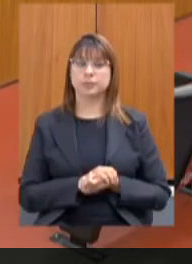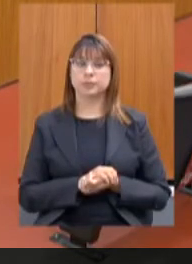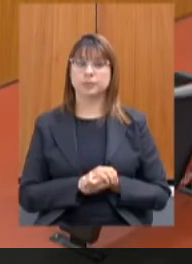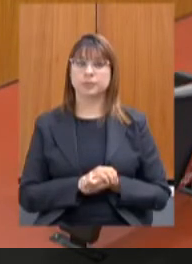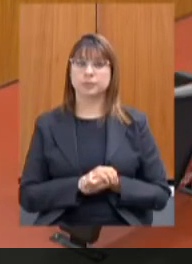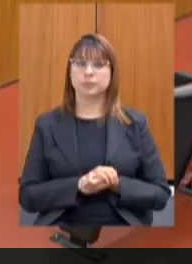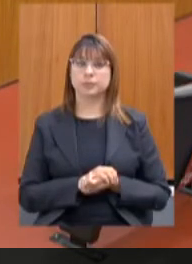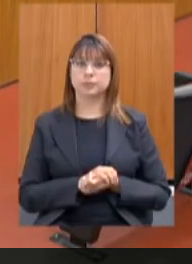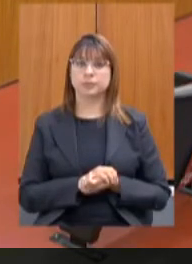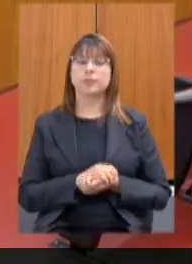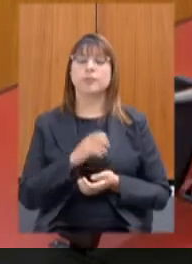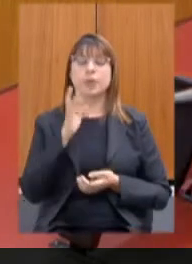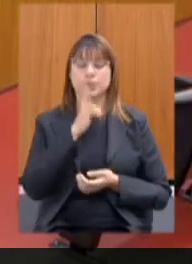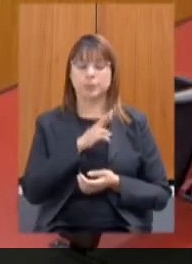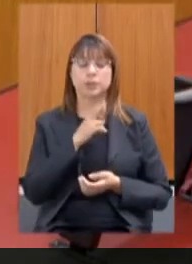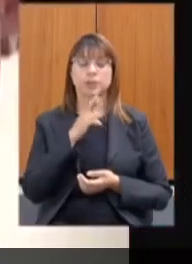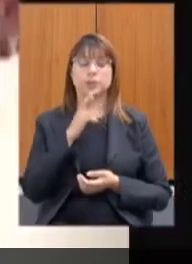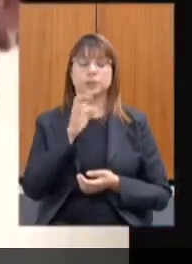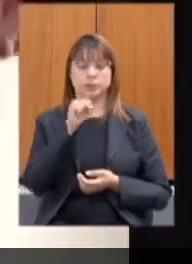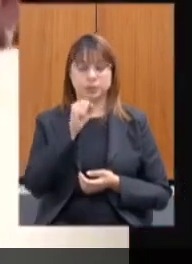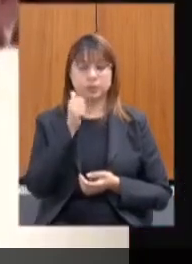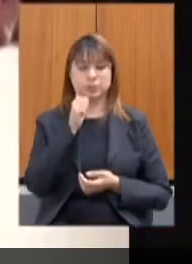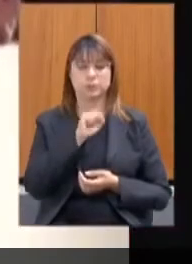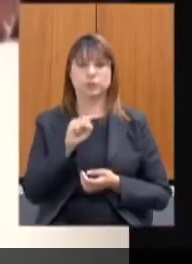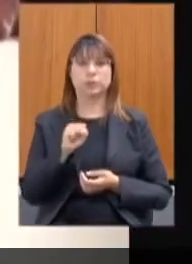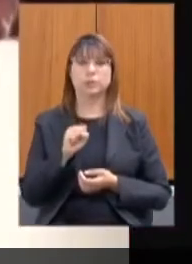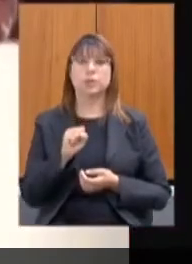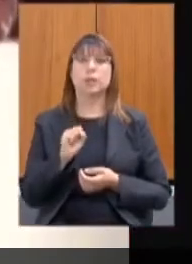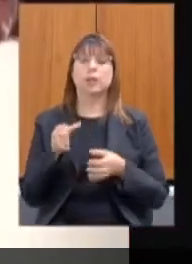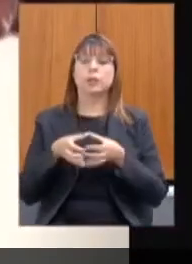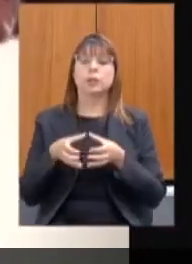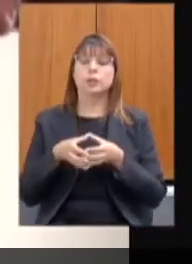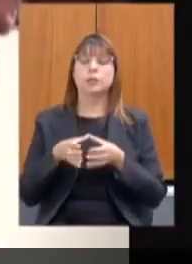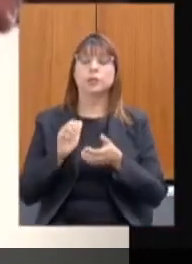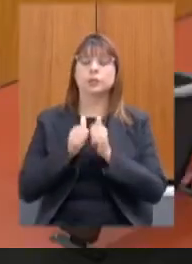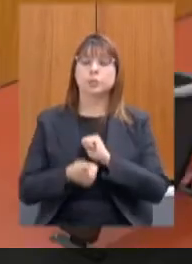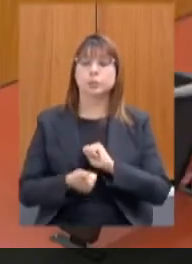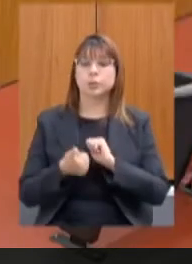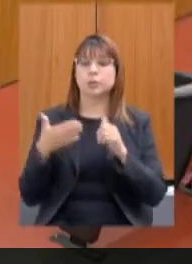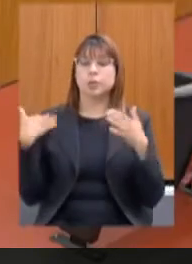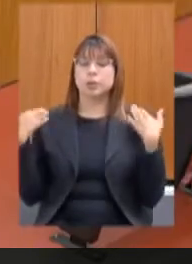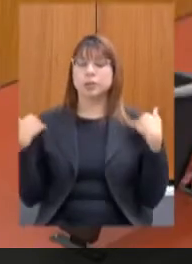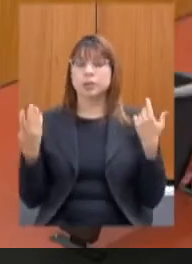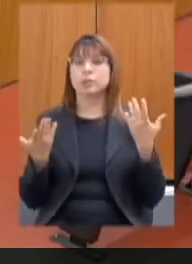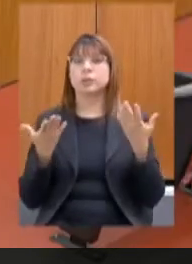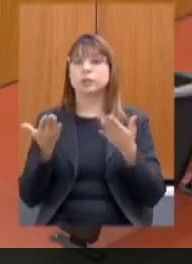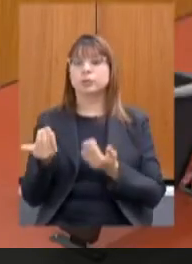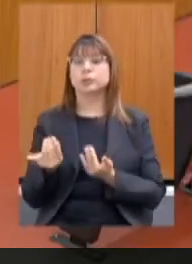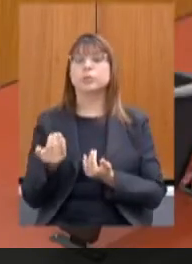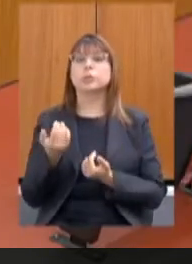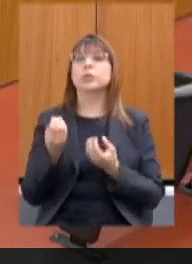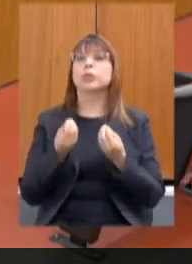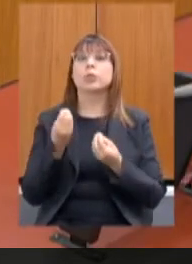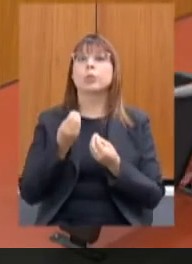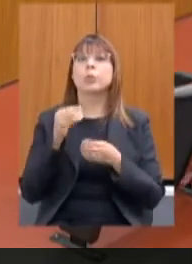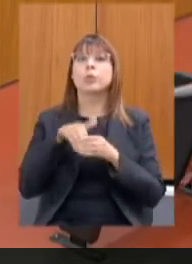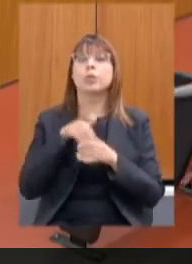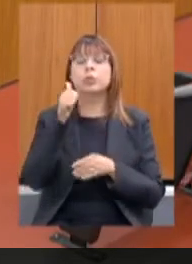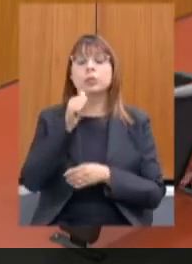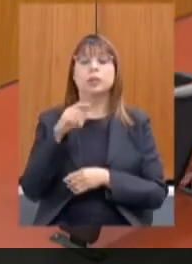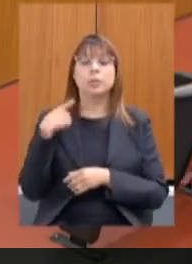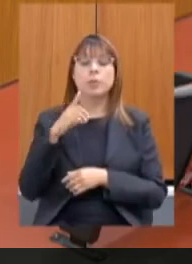deputado Zé Guilherme voto sim senhora presidenta da comissão de esporte lazer e juventude como vota a deputada Laura